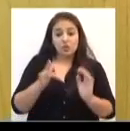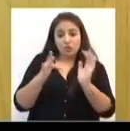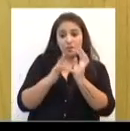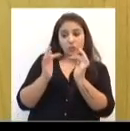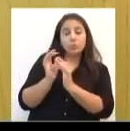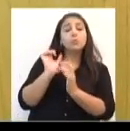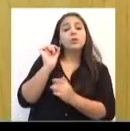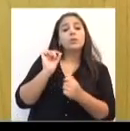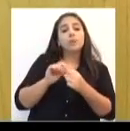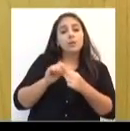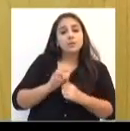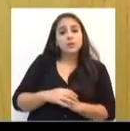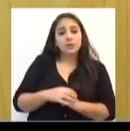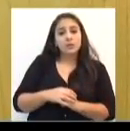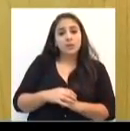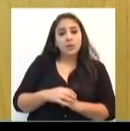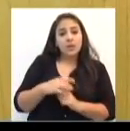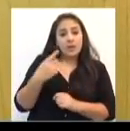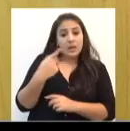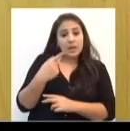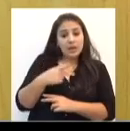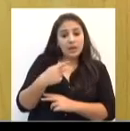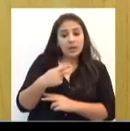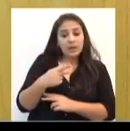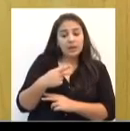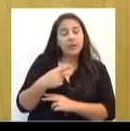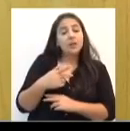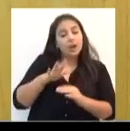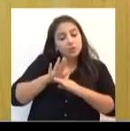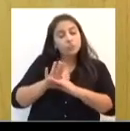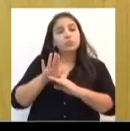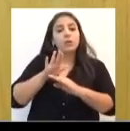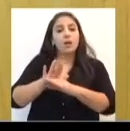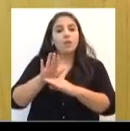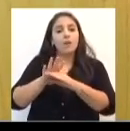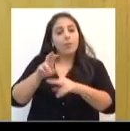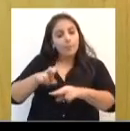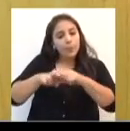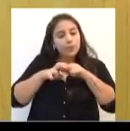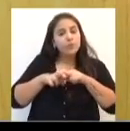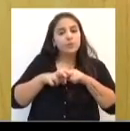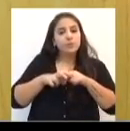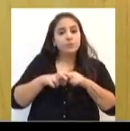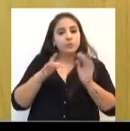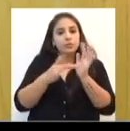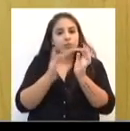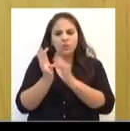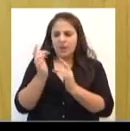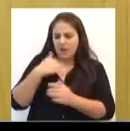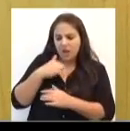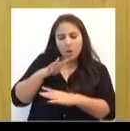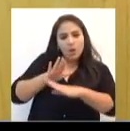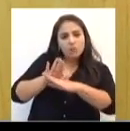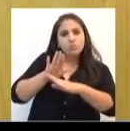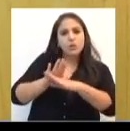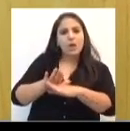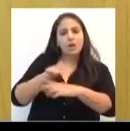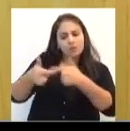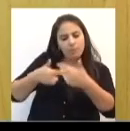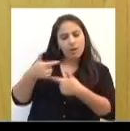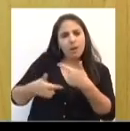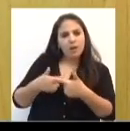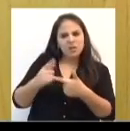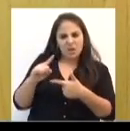pés para dizer que nós precisamos servir. Por isso que Jesus diz, eu vim para servir e não para ser servido.